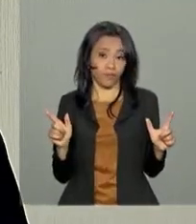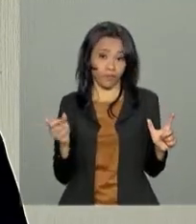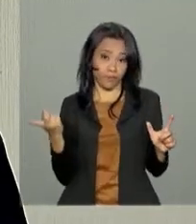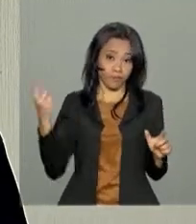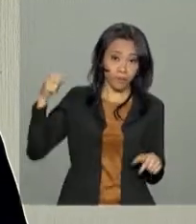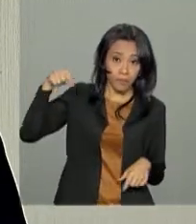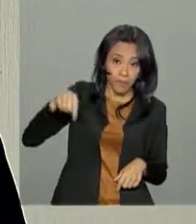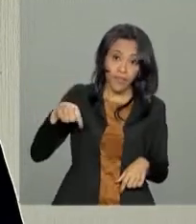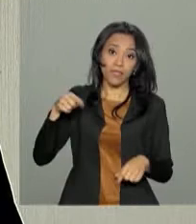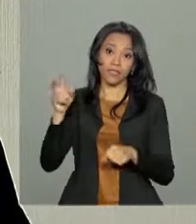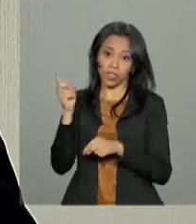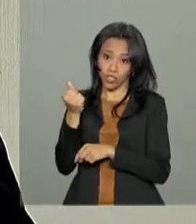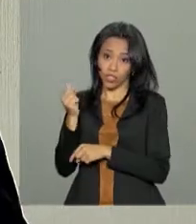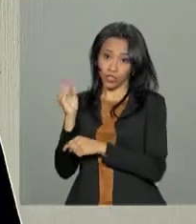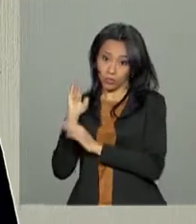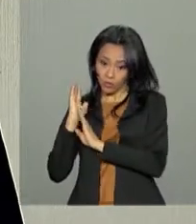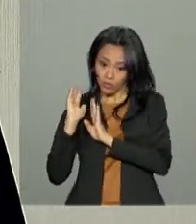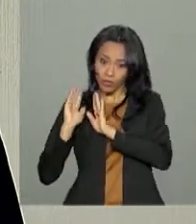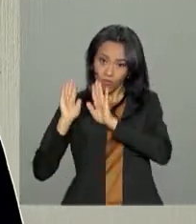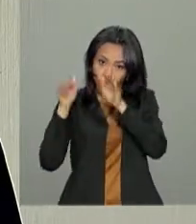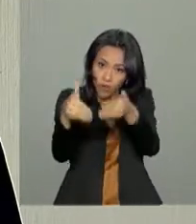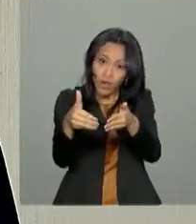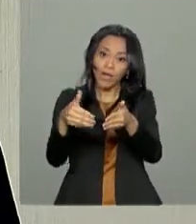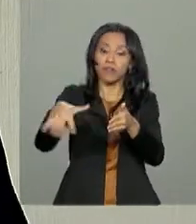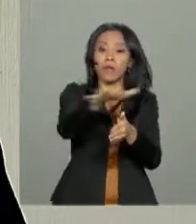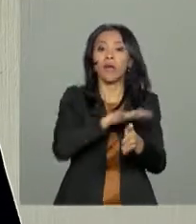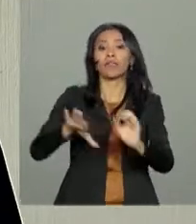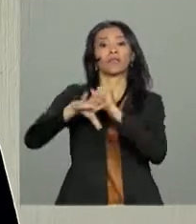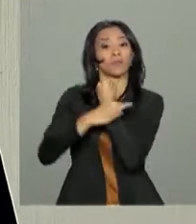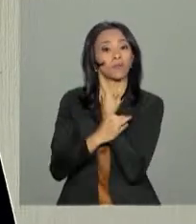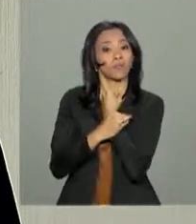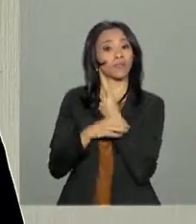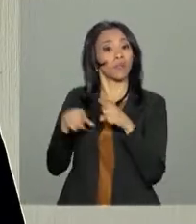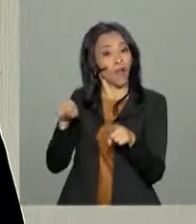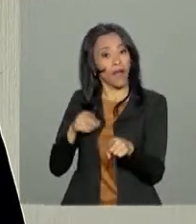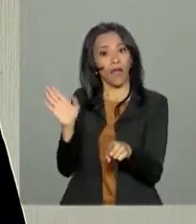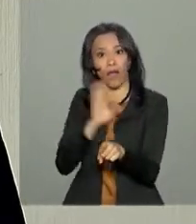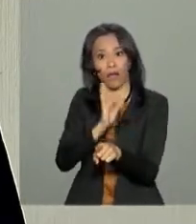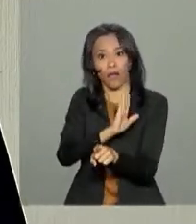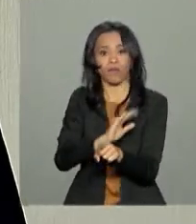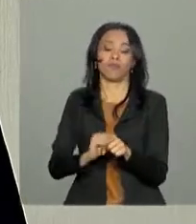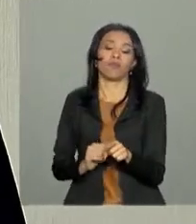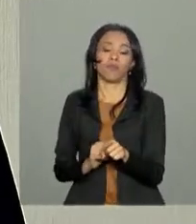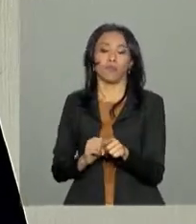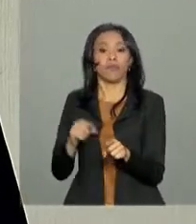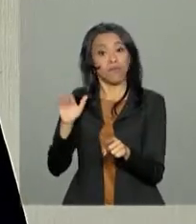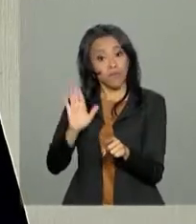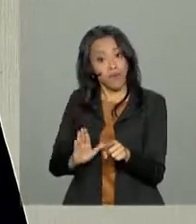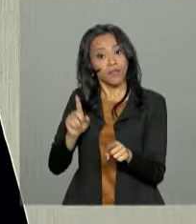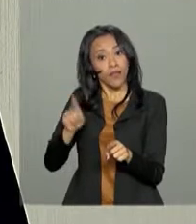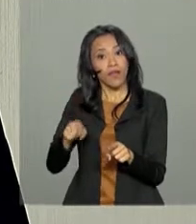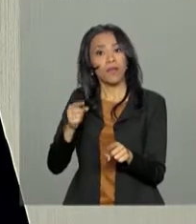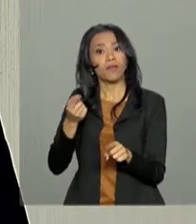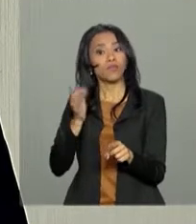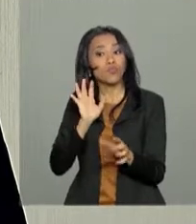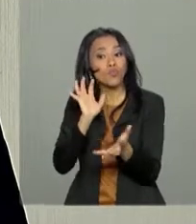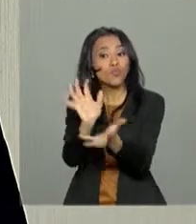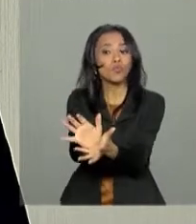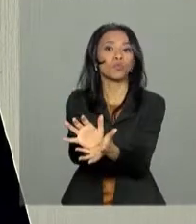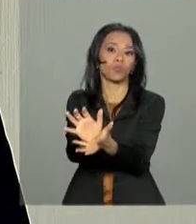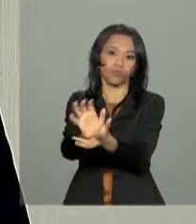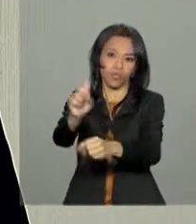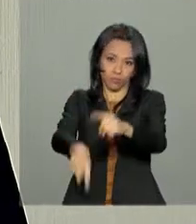Pró-Segurança, ela é toda formatada para ser bastante ágil, mas ela é direcionada para um certo grupo de